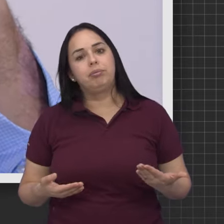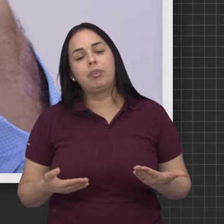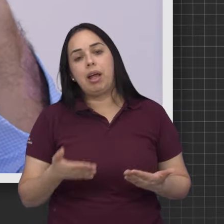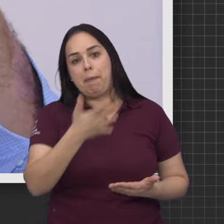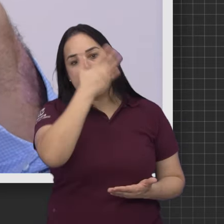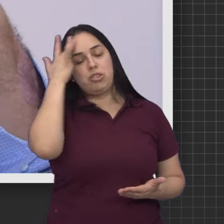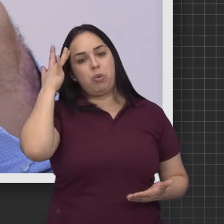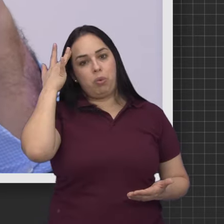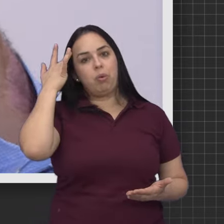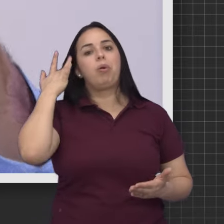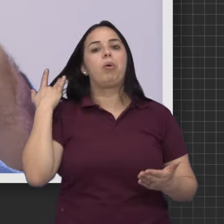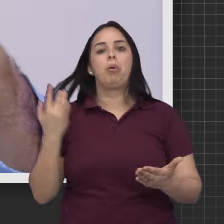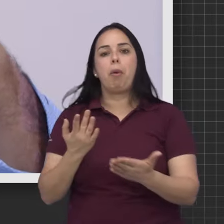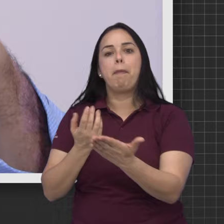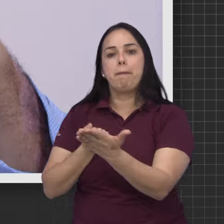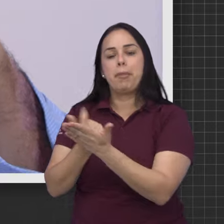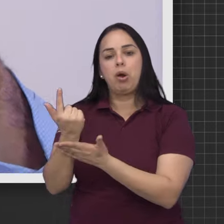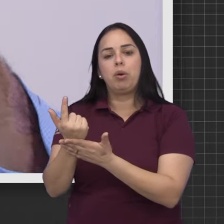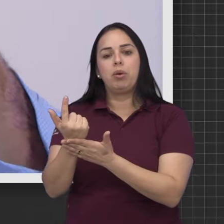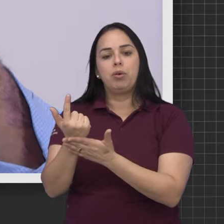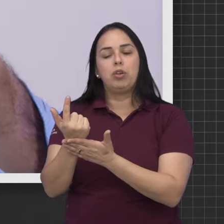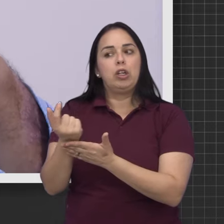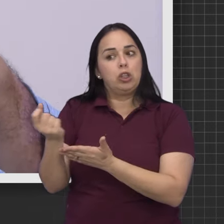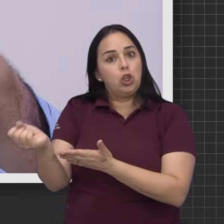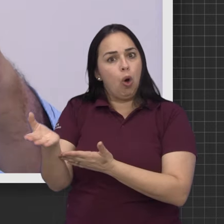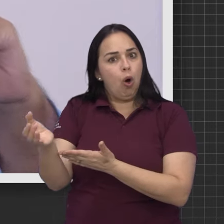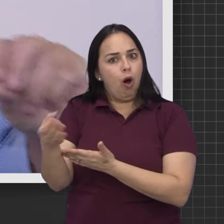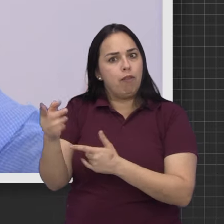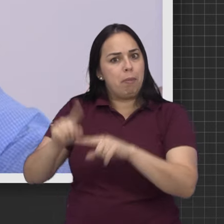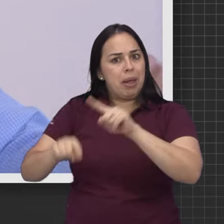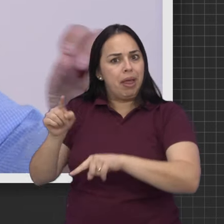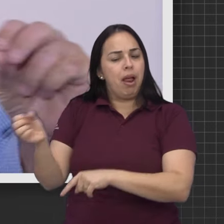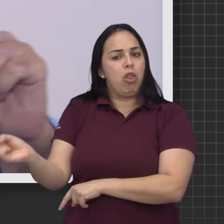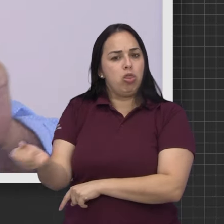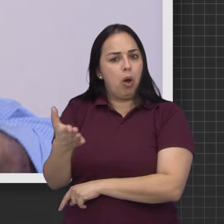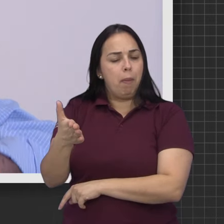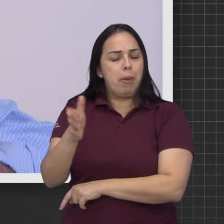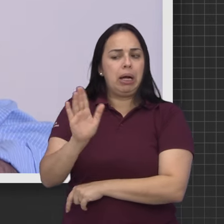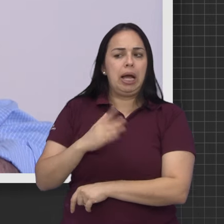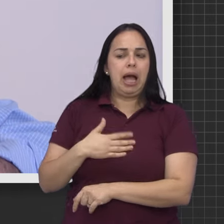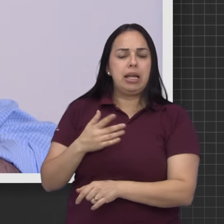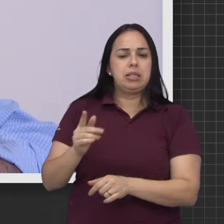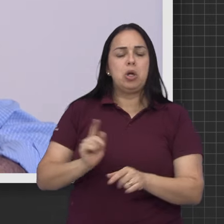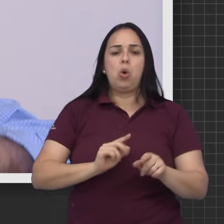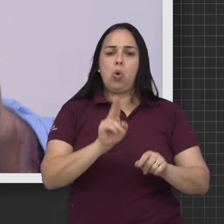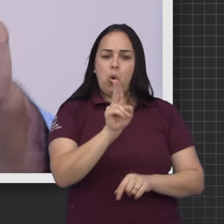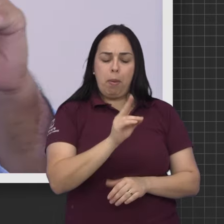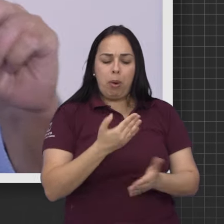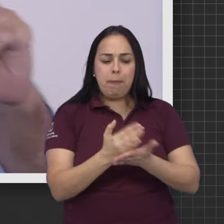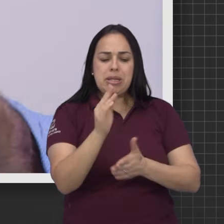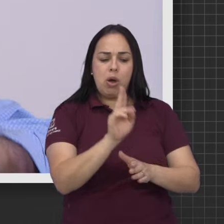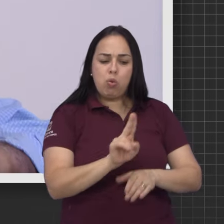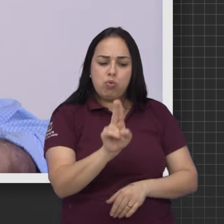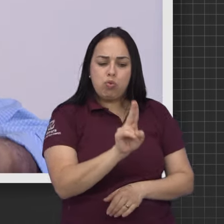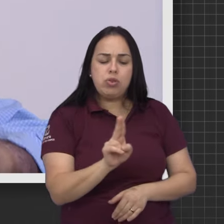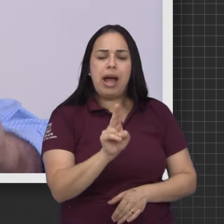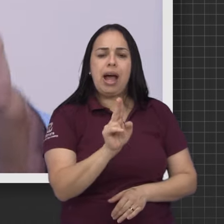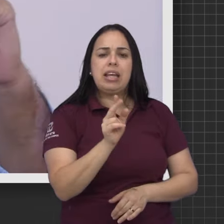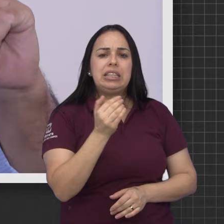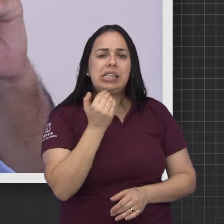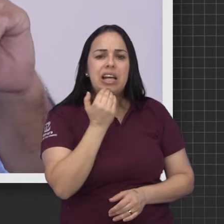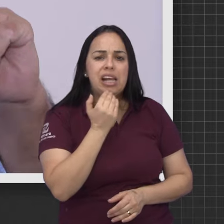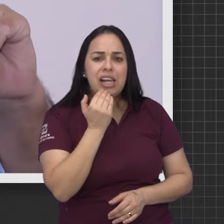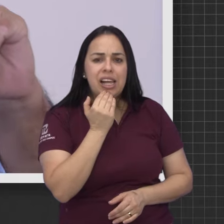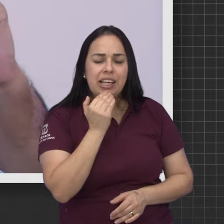o consumidor adquire um produto novo e no decorrer do uso ele apresenta defeito,